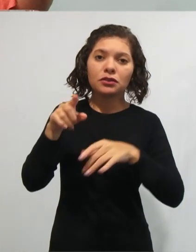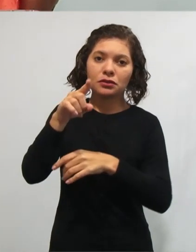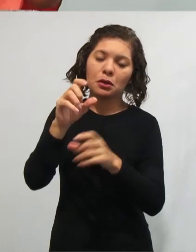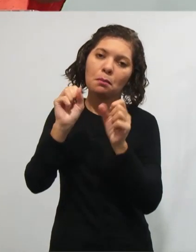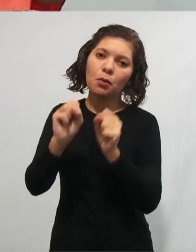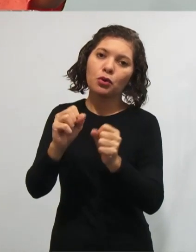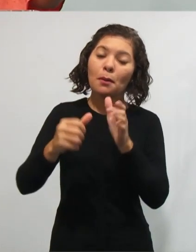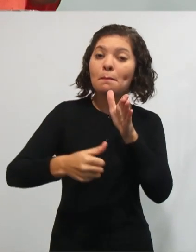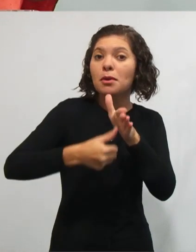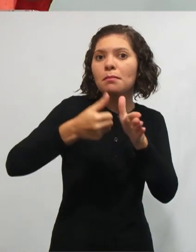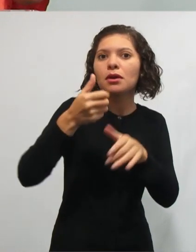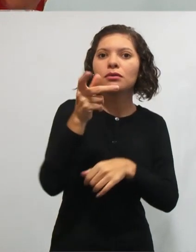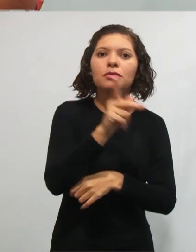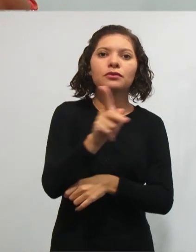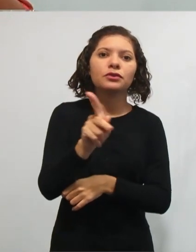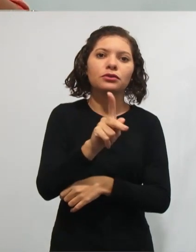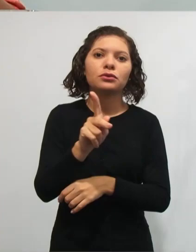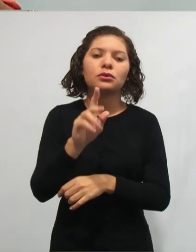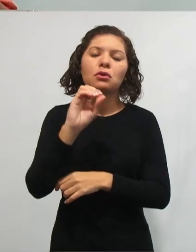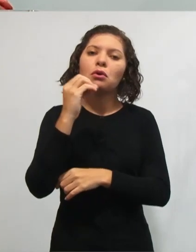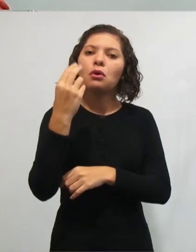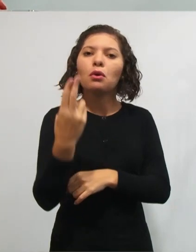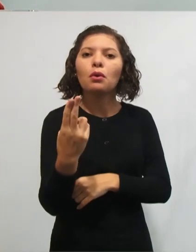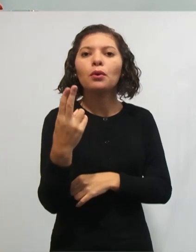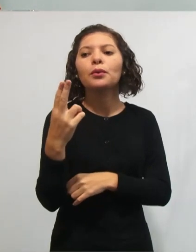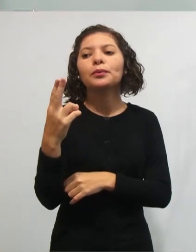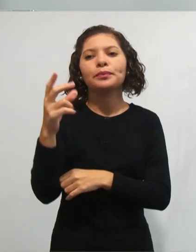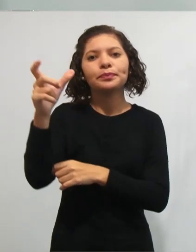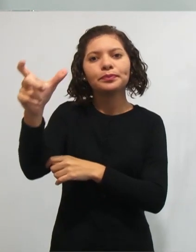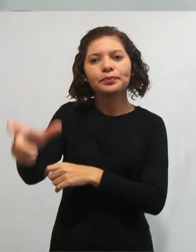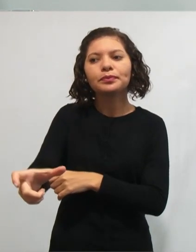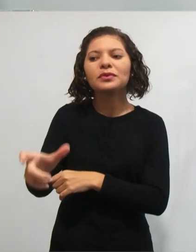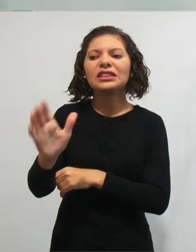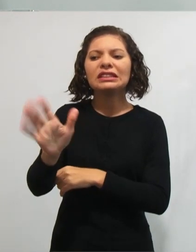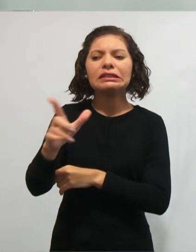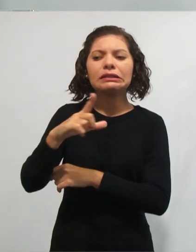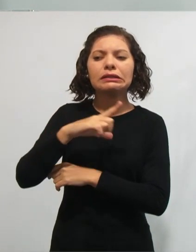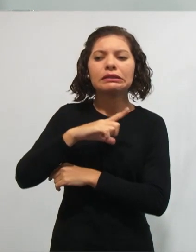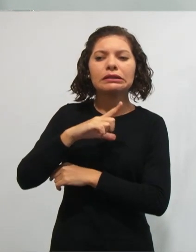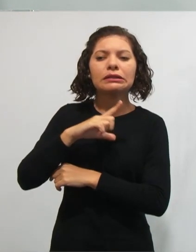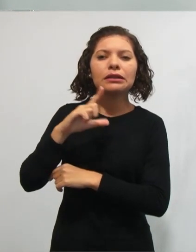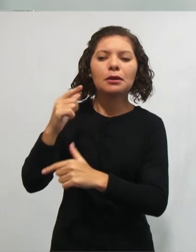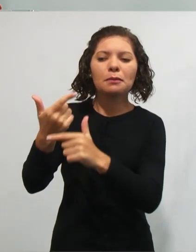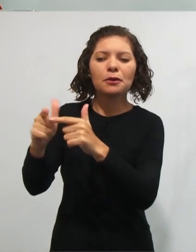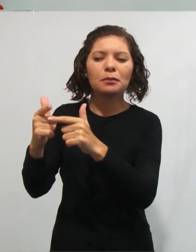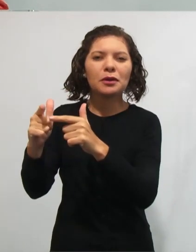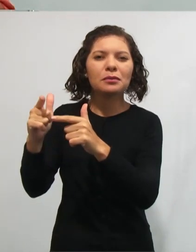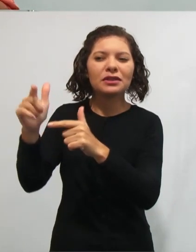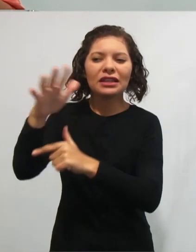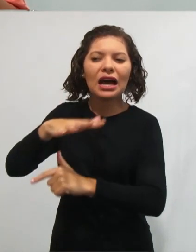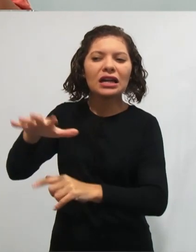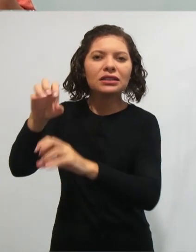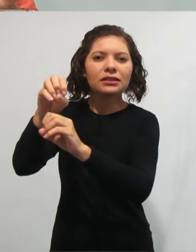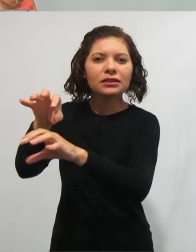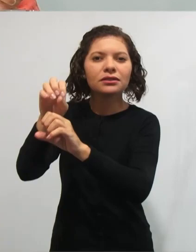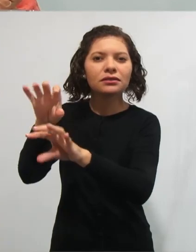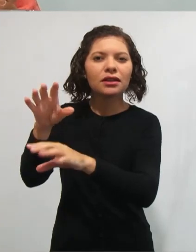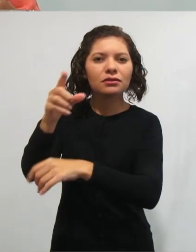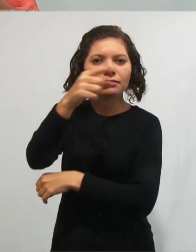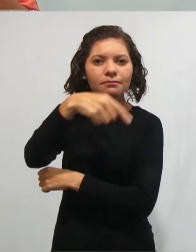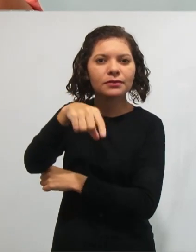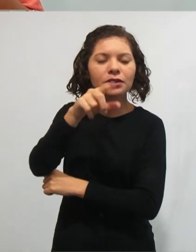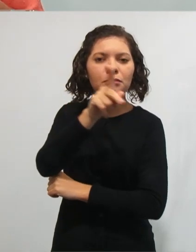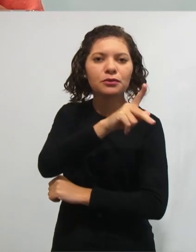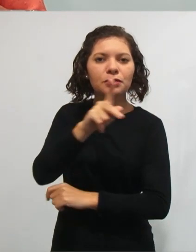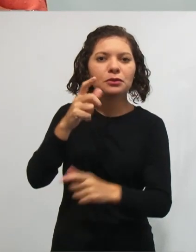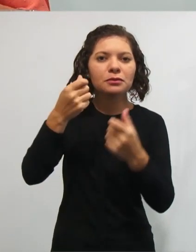ou muitas vezes esse aluno já vem de uma situação conflituosa do seu processo educacional e você precisa entender em que ponto ele